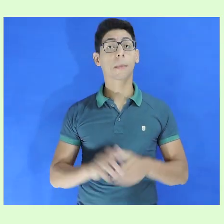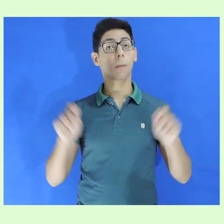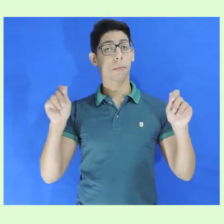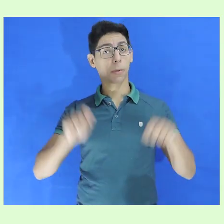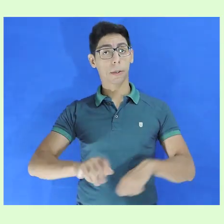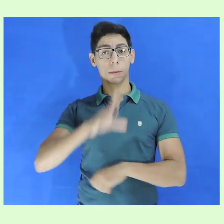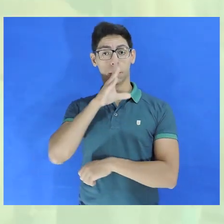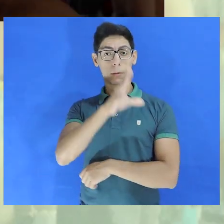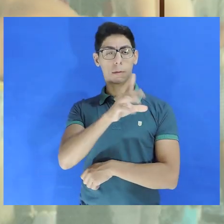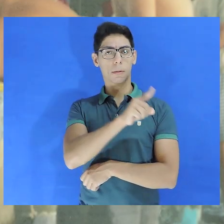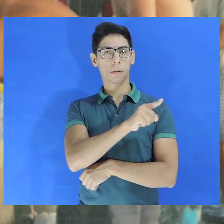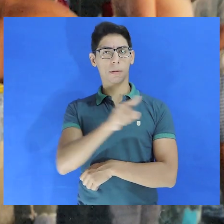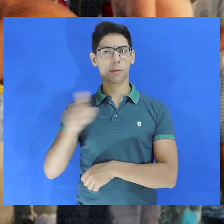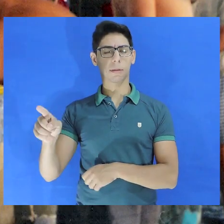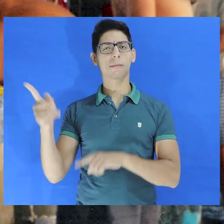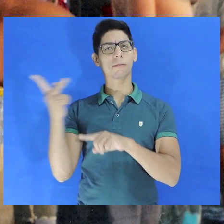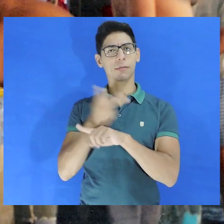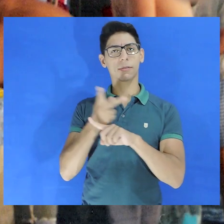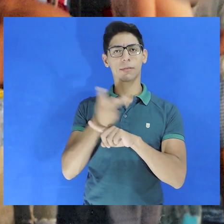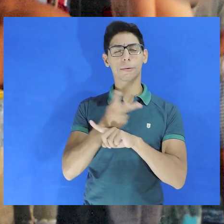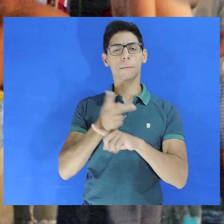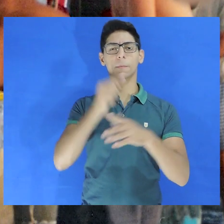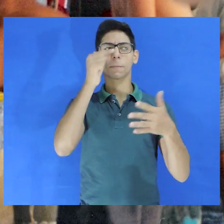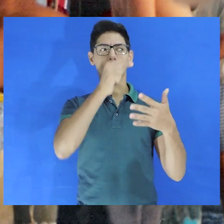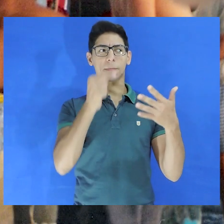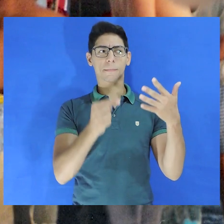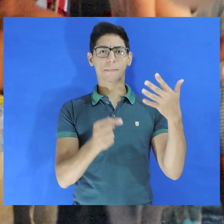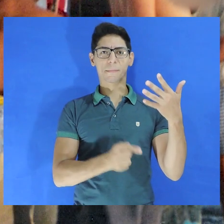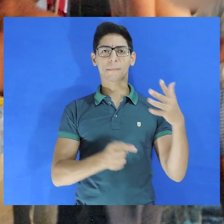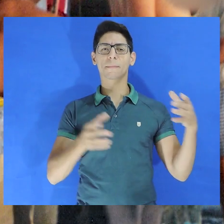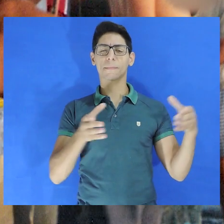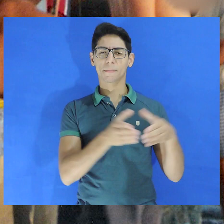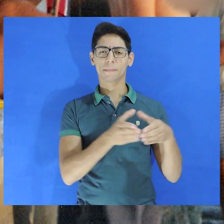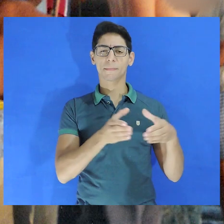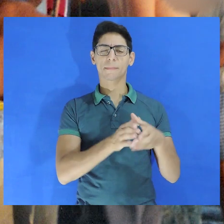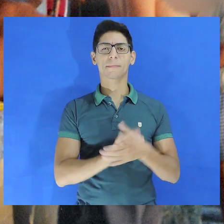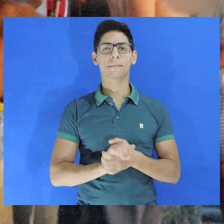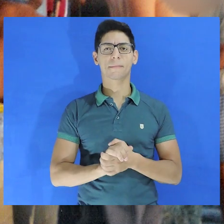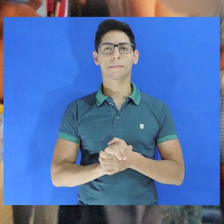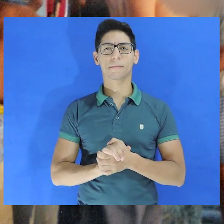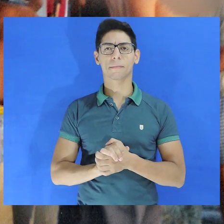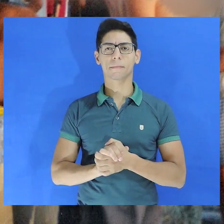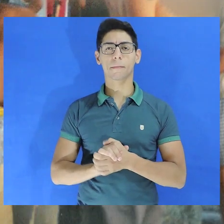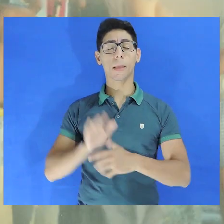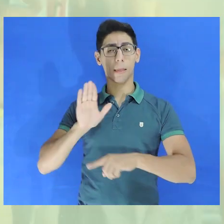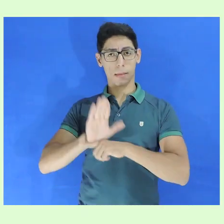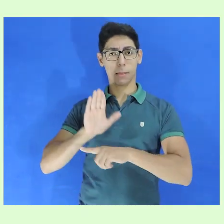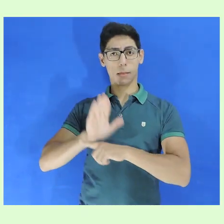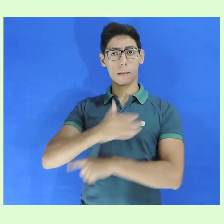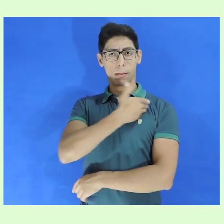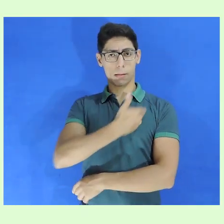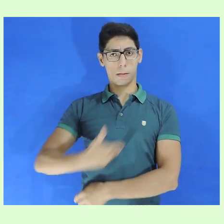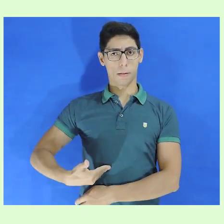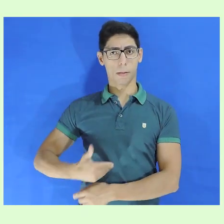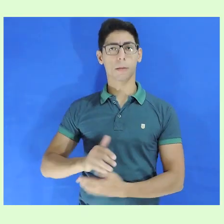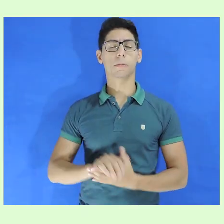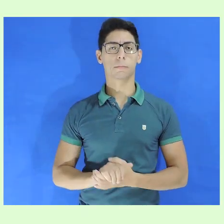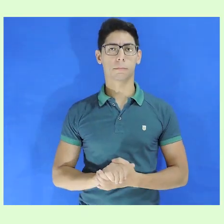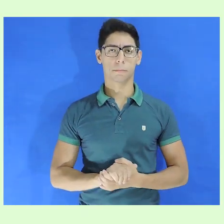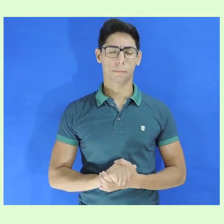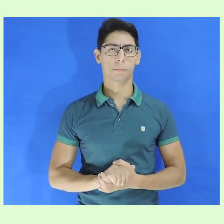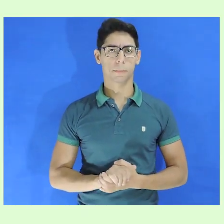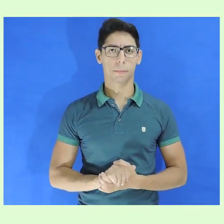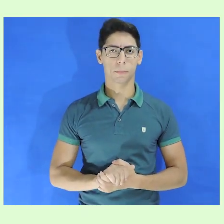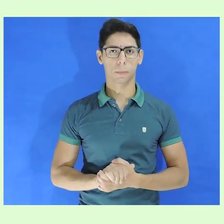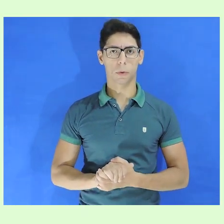Para denunciar, você pode procurar as seguintes organizações. Defensoria Pública,